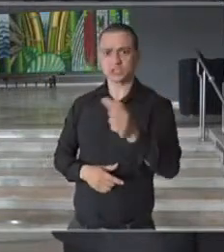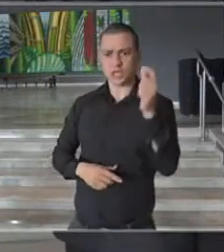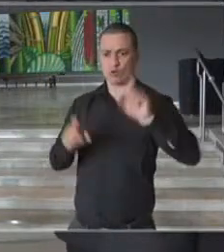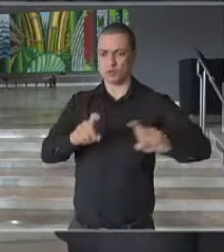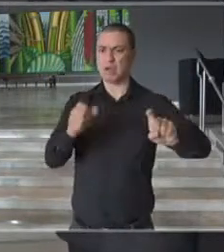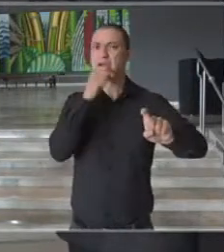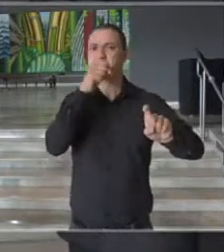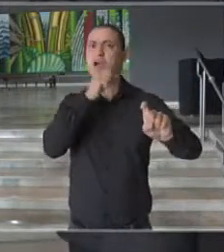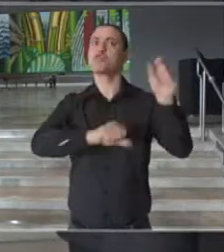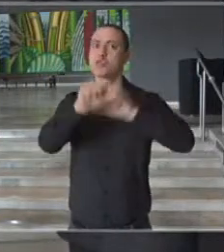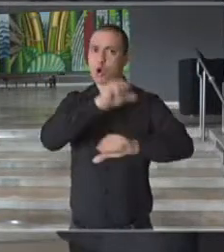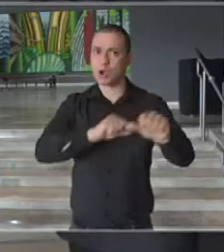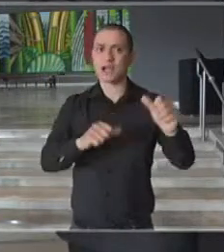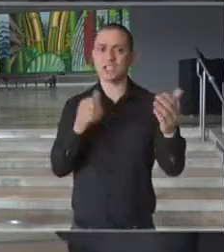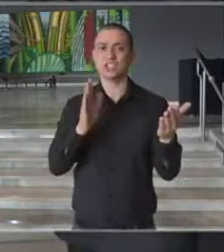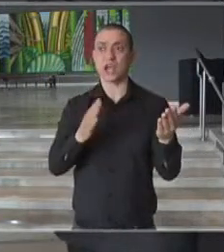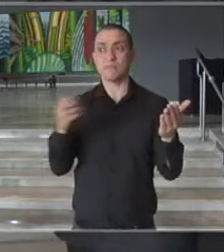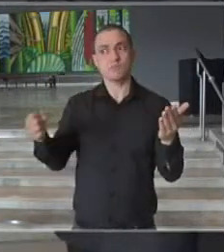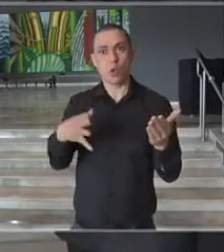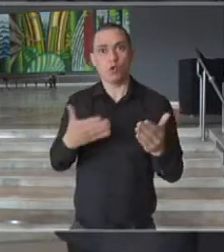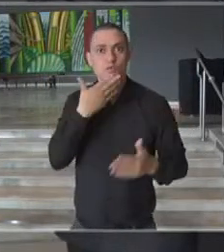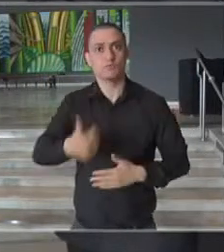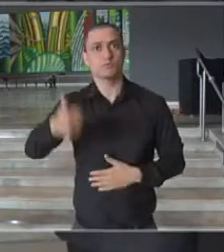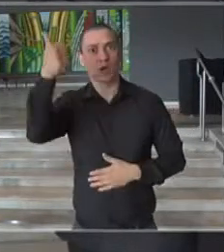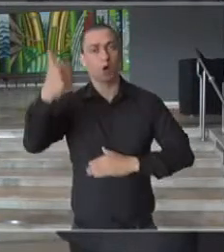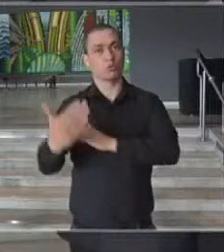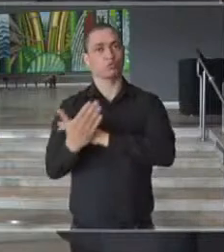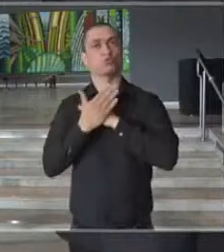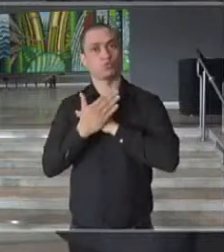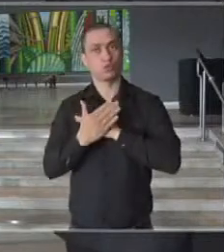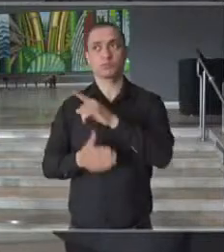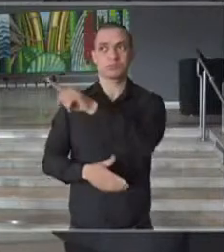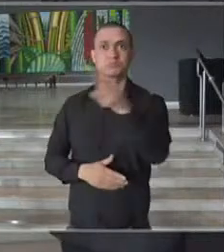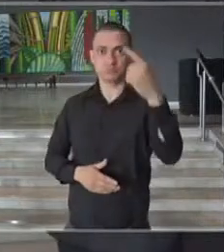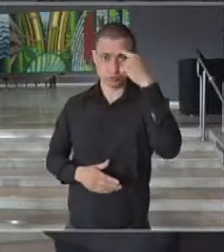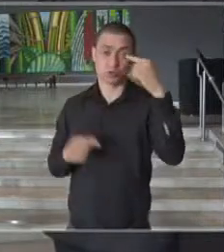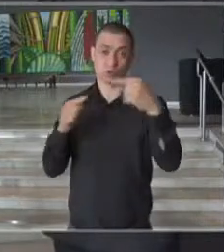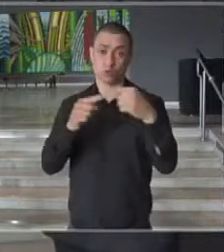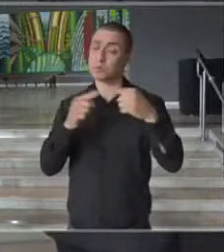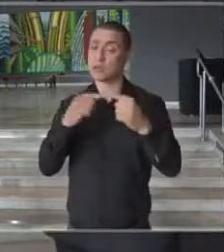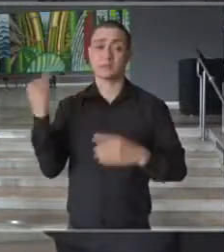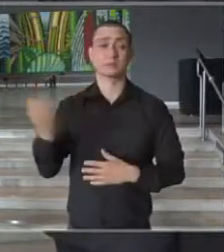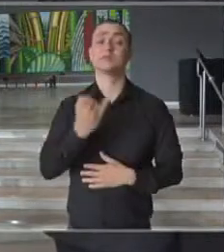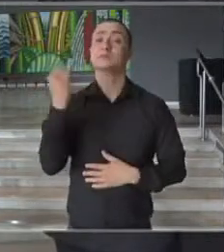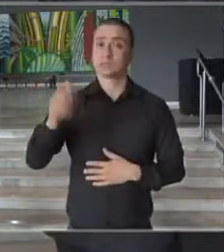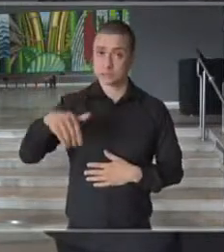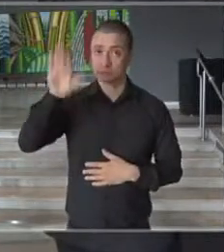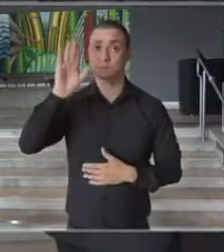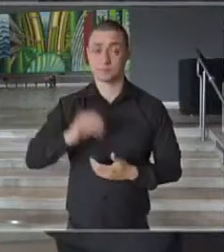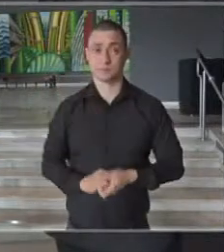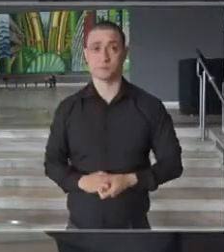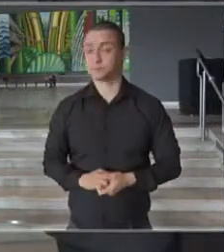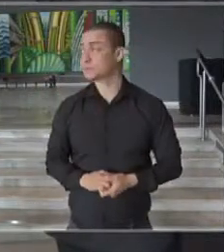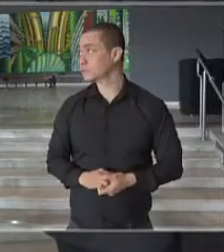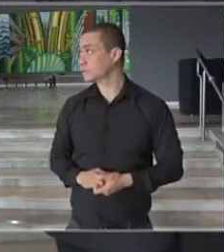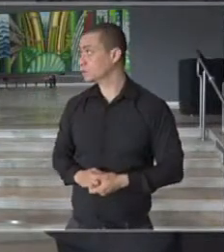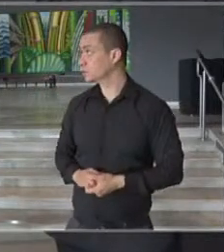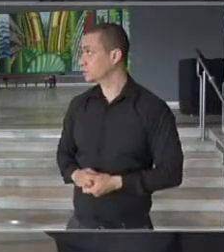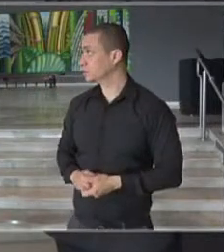equipamentos e consideram o computador adequado para o trabalho como uma das coisas mais importantes nesse momento. Pode passar?